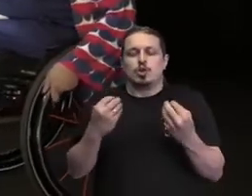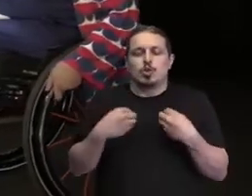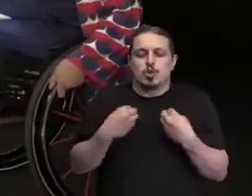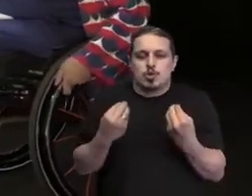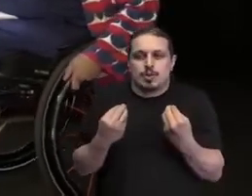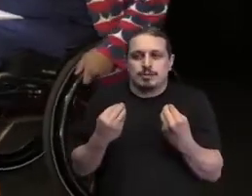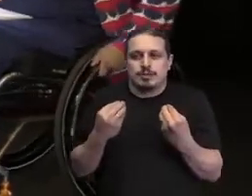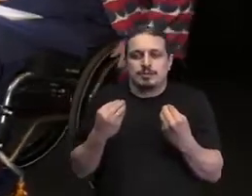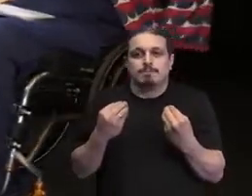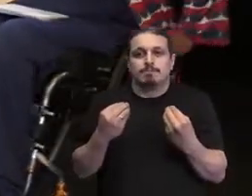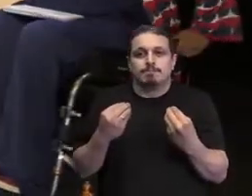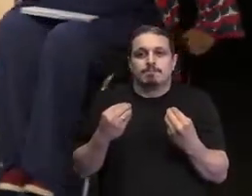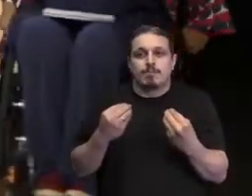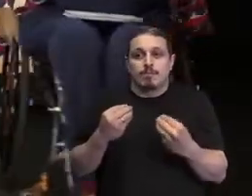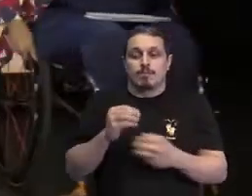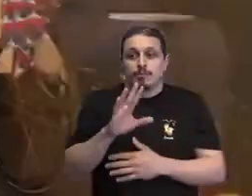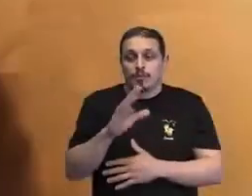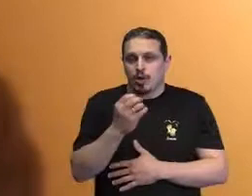e boa mentoria.